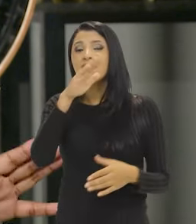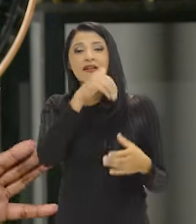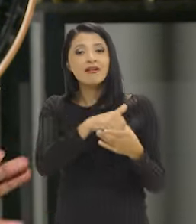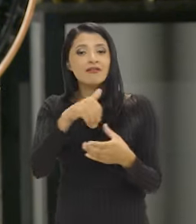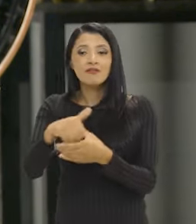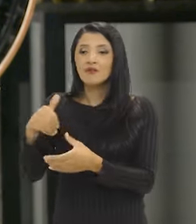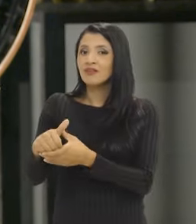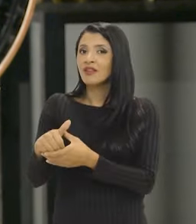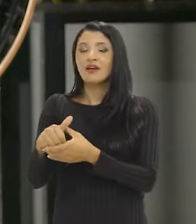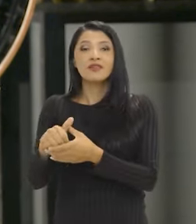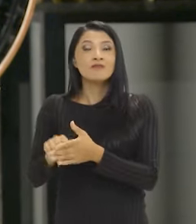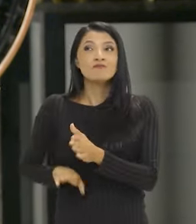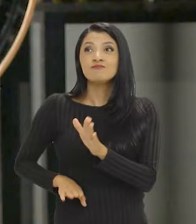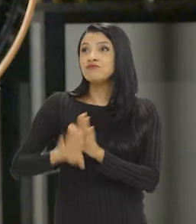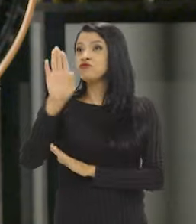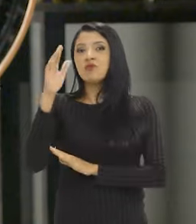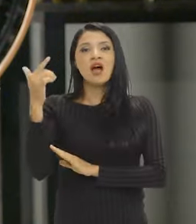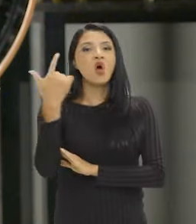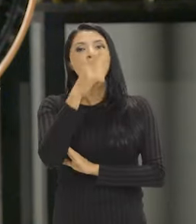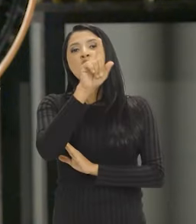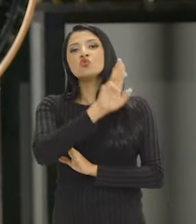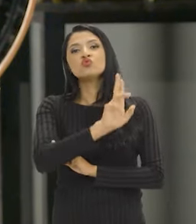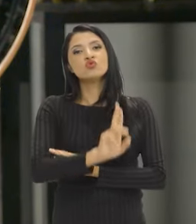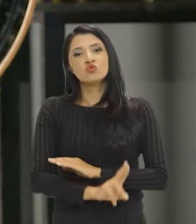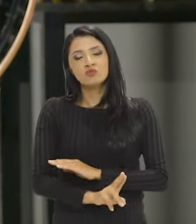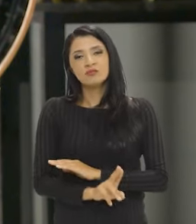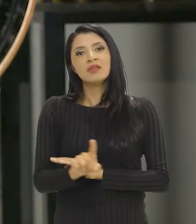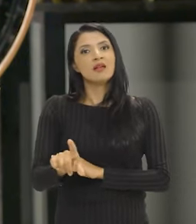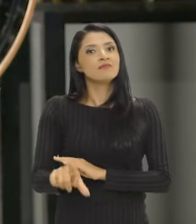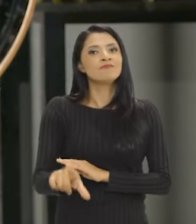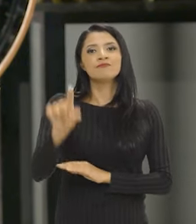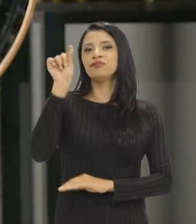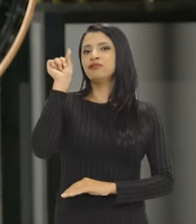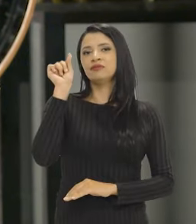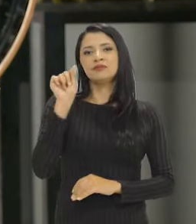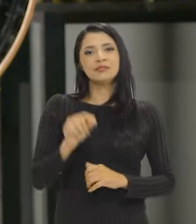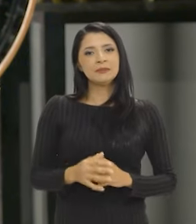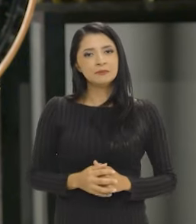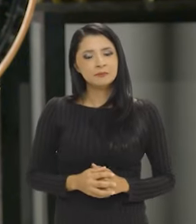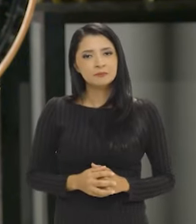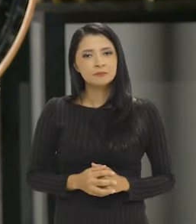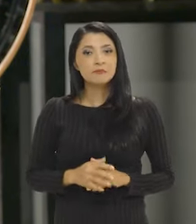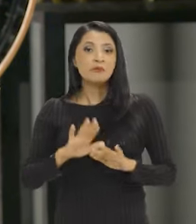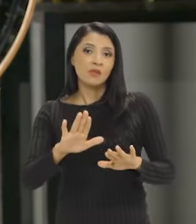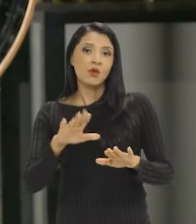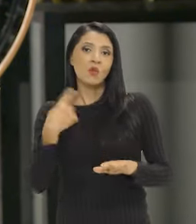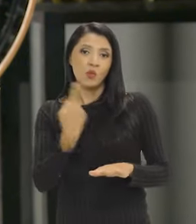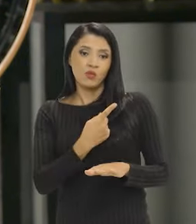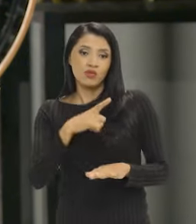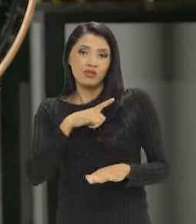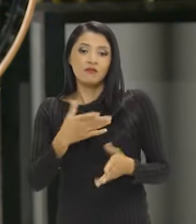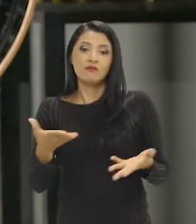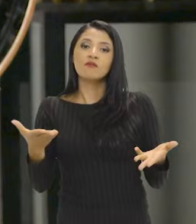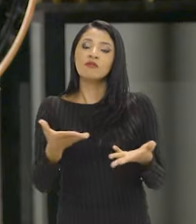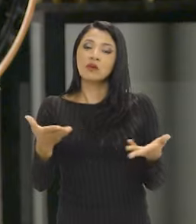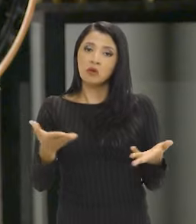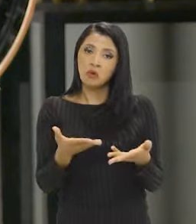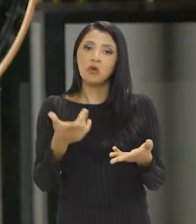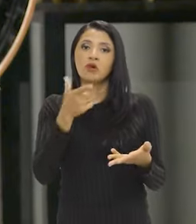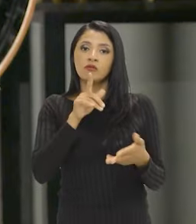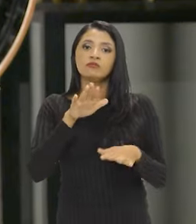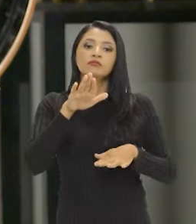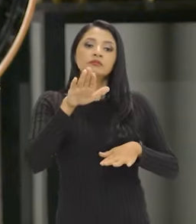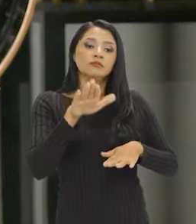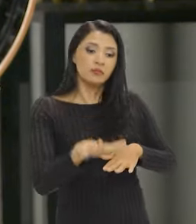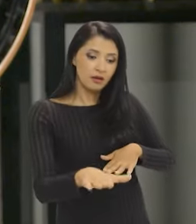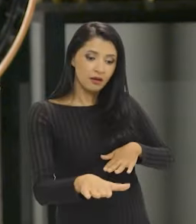indisparada, a todas as outras candidaturas. Então, o que a gente teve agora foi